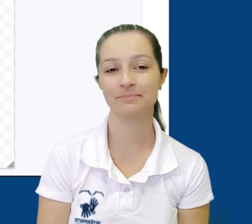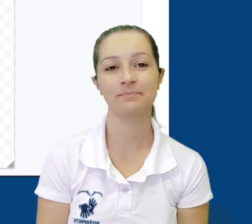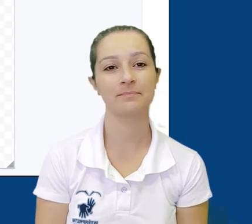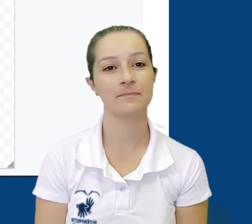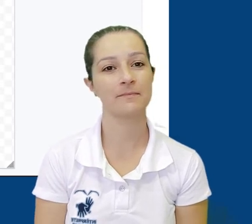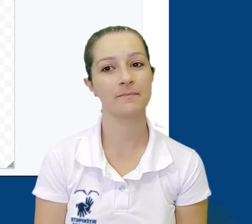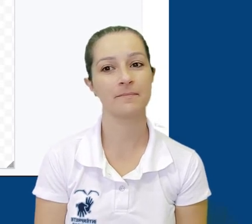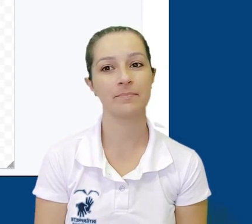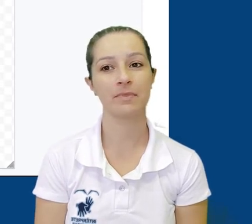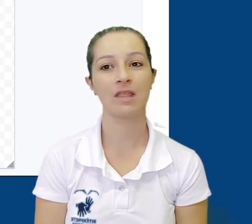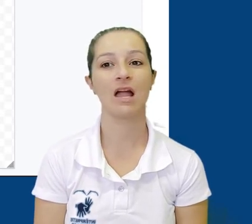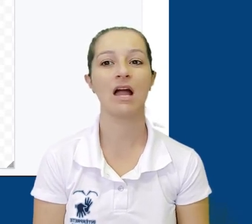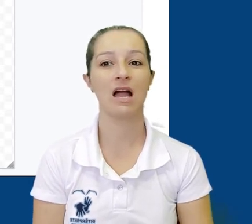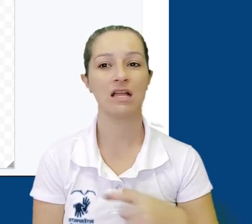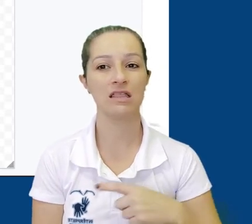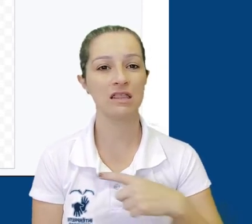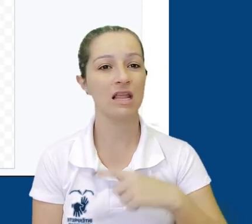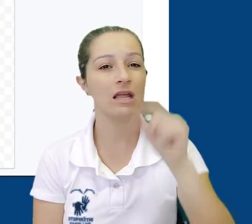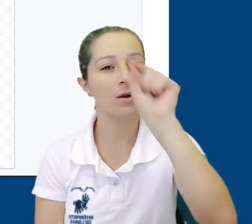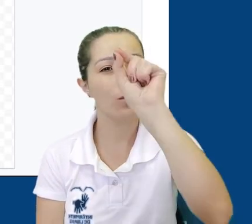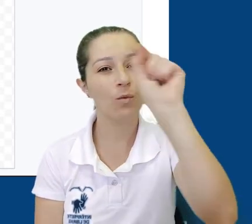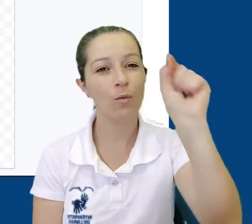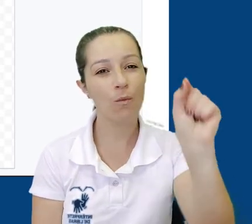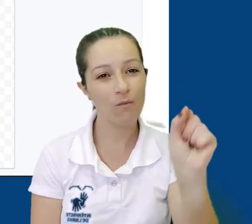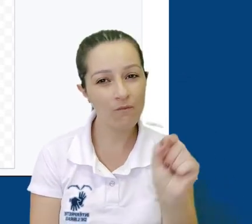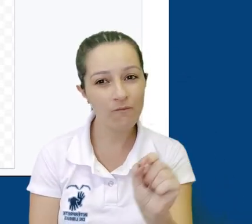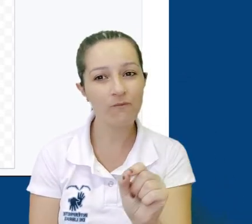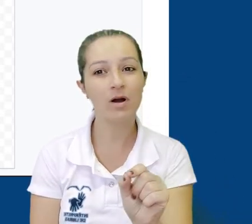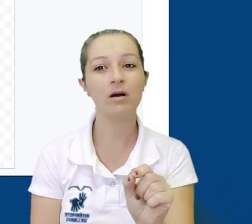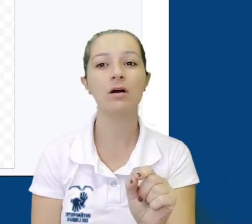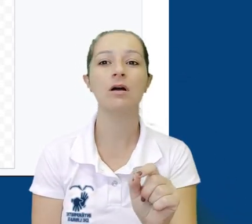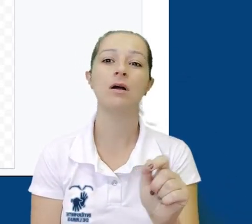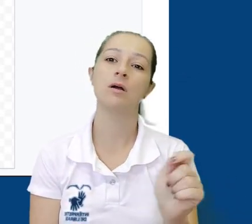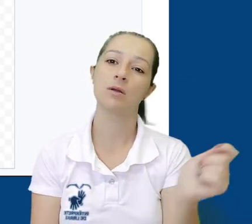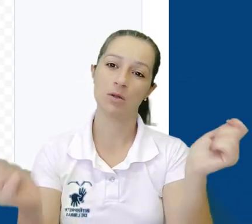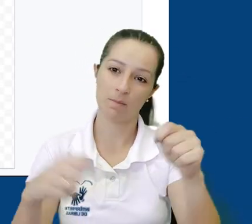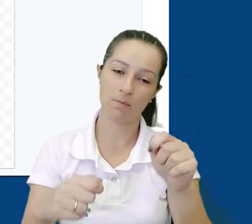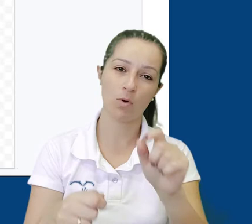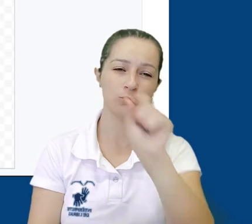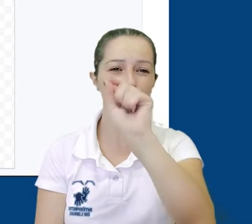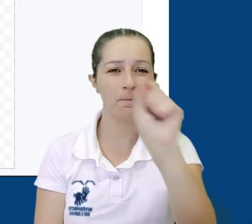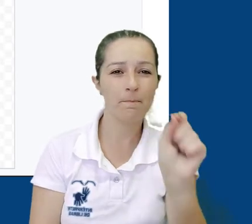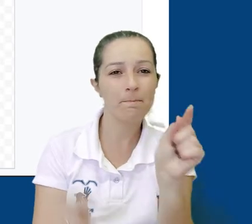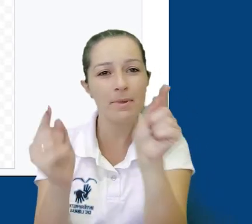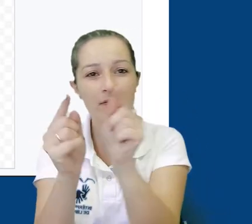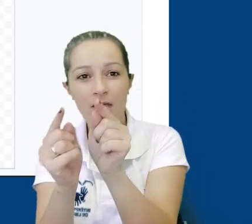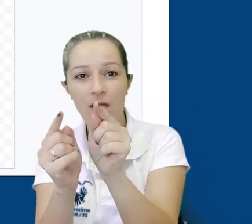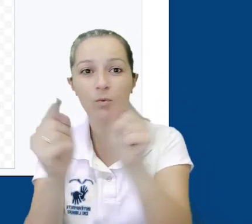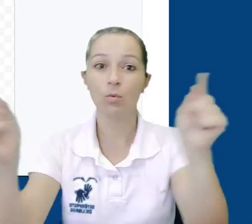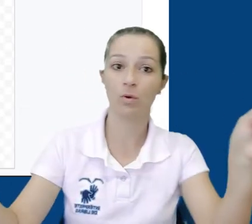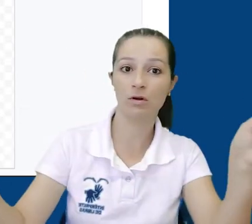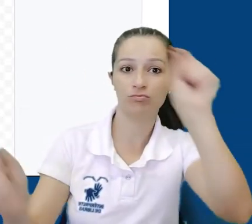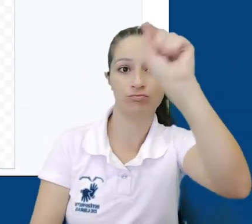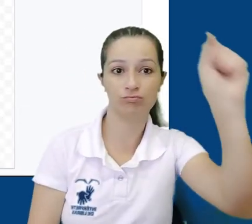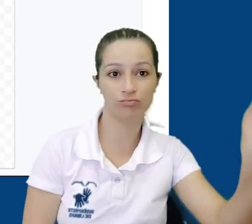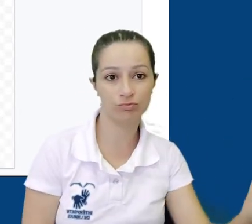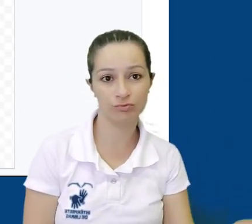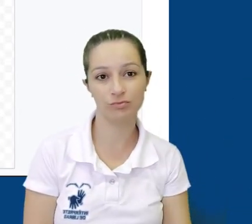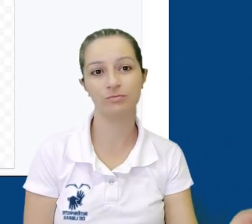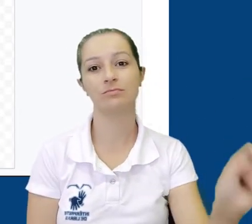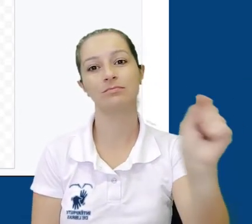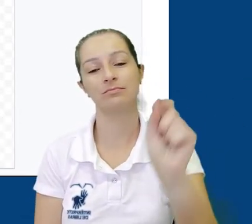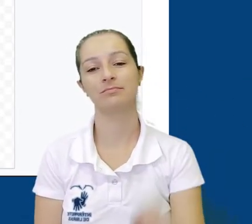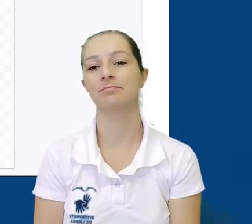Depois dos conectores, temos a linha curva. Isso nos permite fazer um caminho curto ou extenso, que terá suas bordas arredondadas e